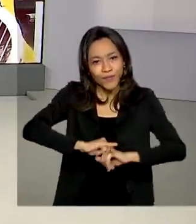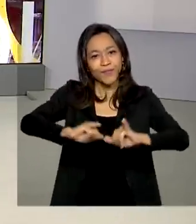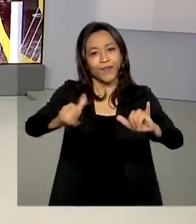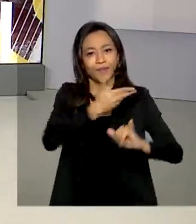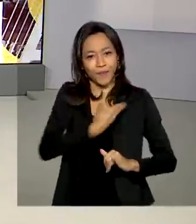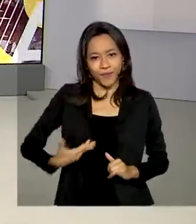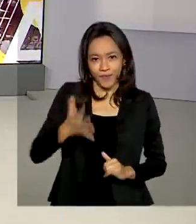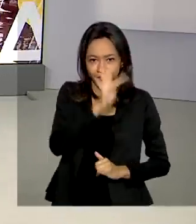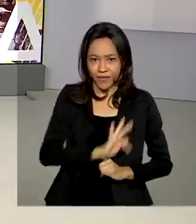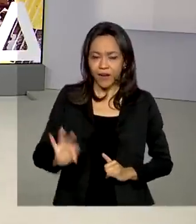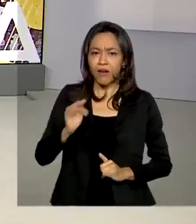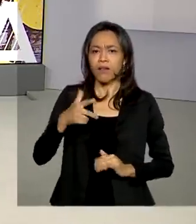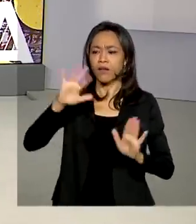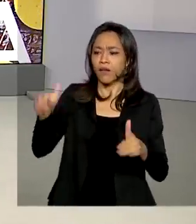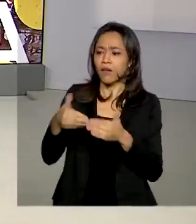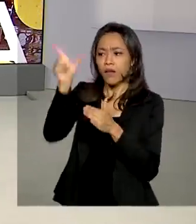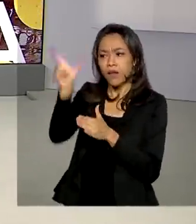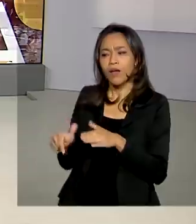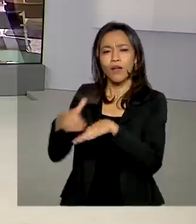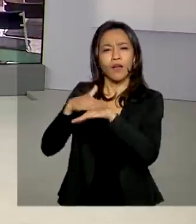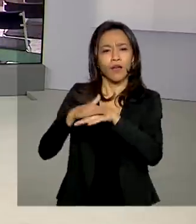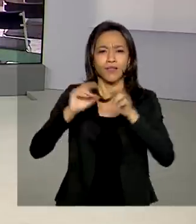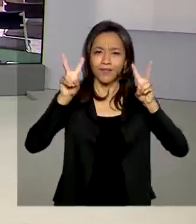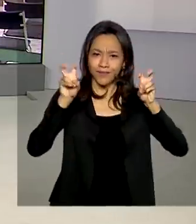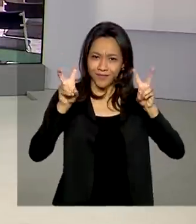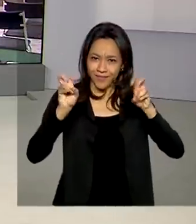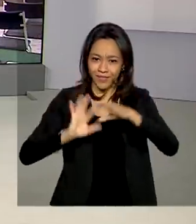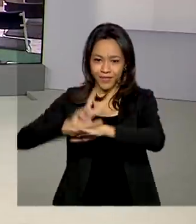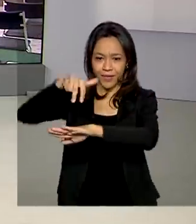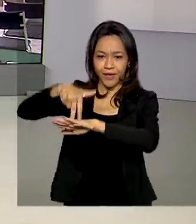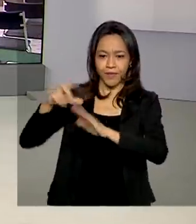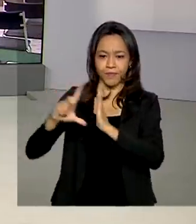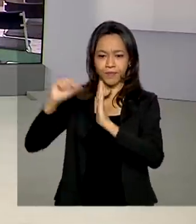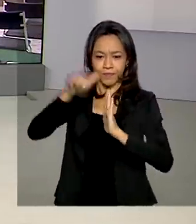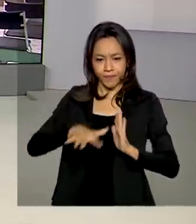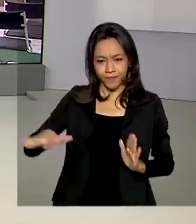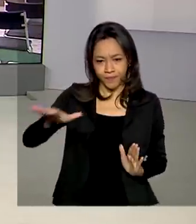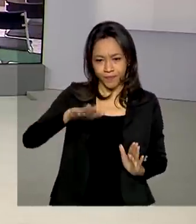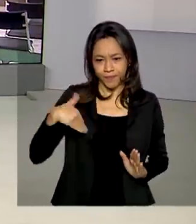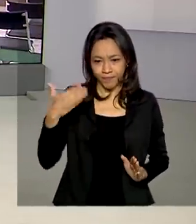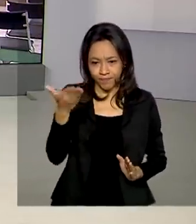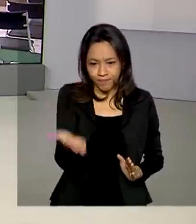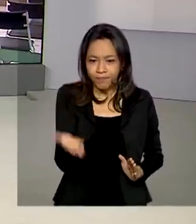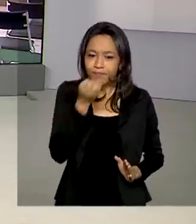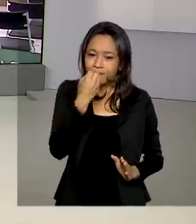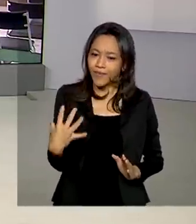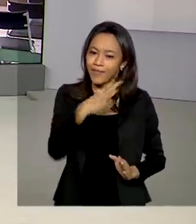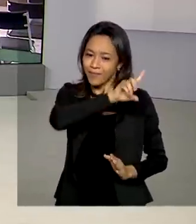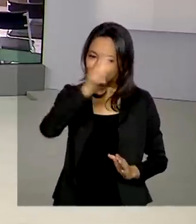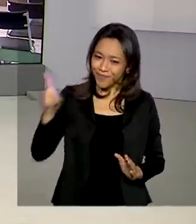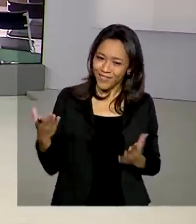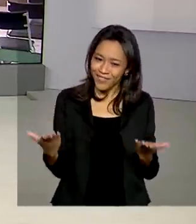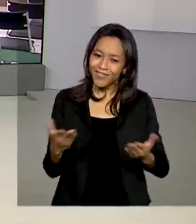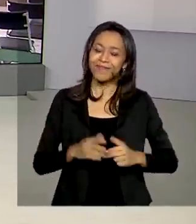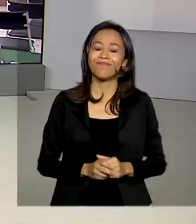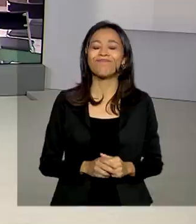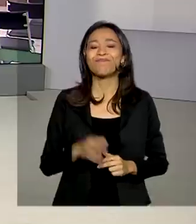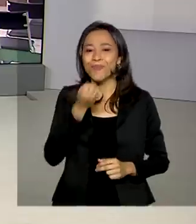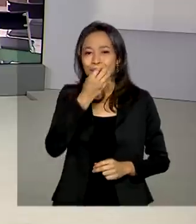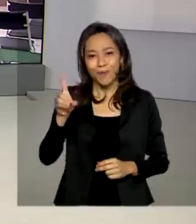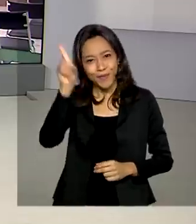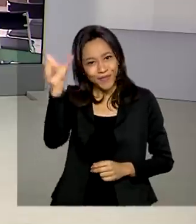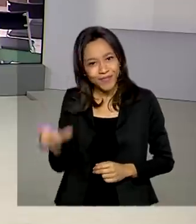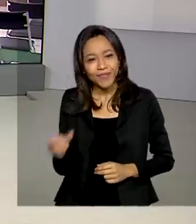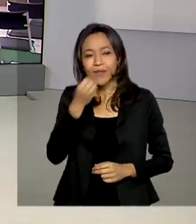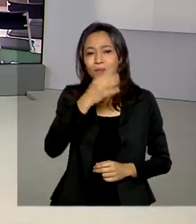da União. Quem conversa com a gente sobre o assunto direto do Palácio do Planalto é a repórter Márcia Fernandes. Bom dia, Márcia. Bom dia, Ana. Bom dia